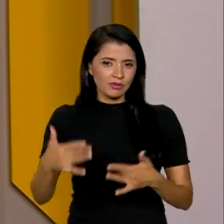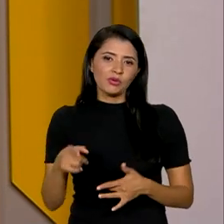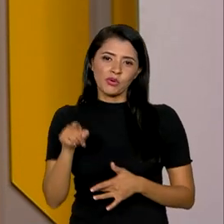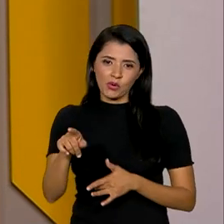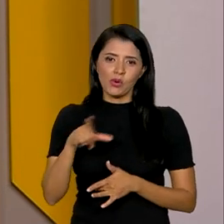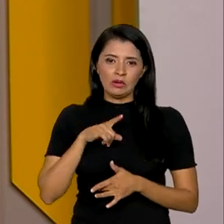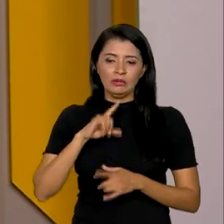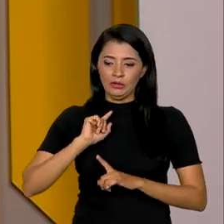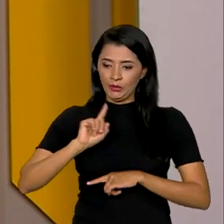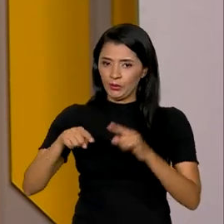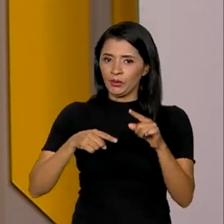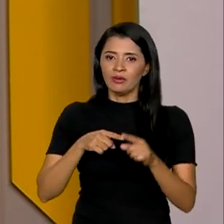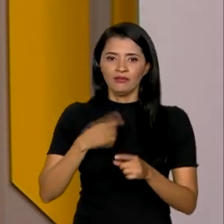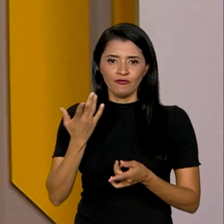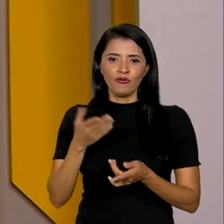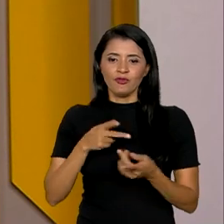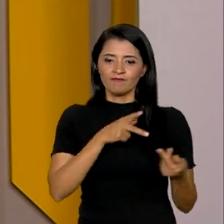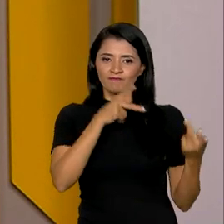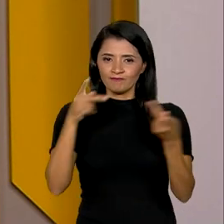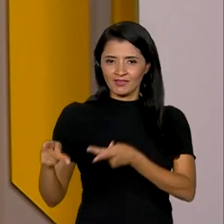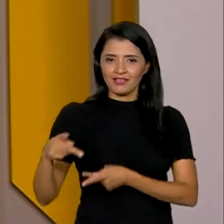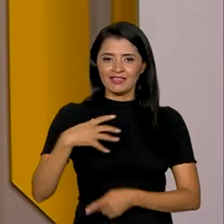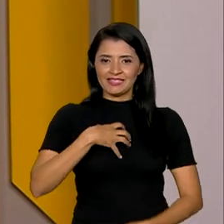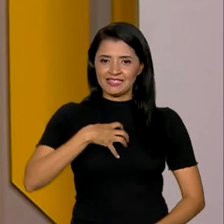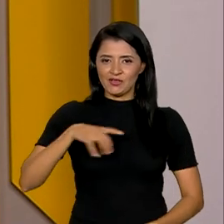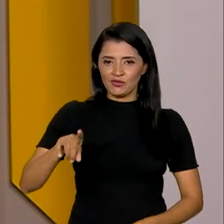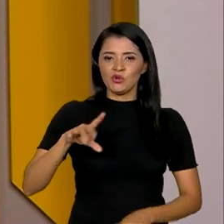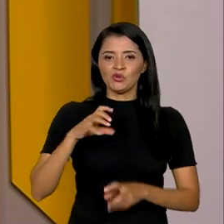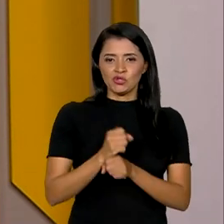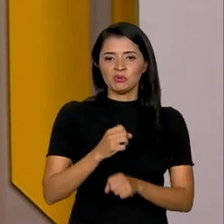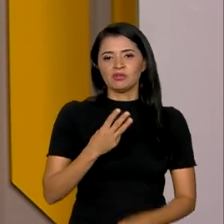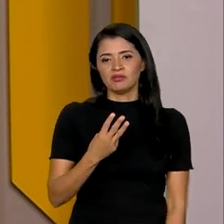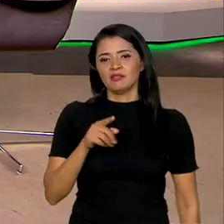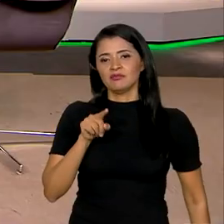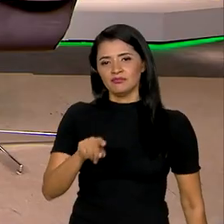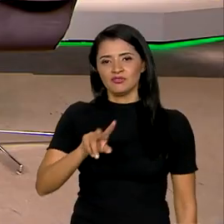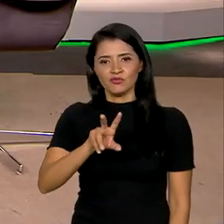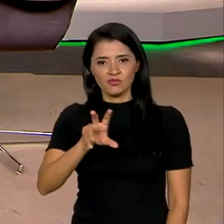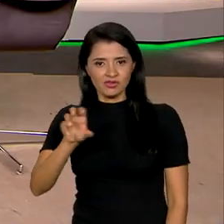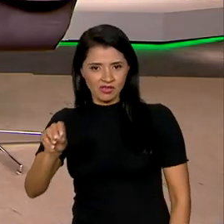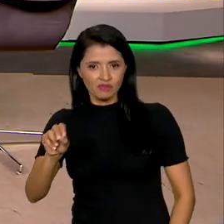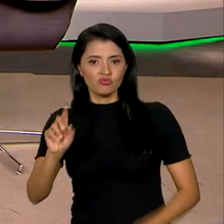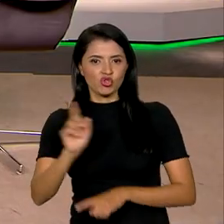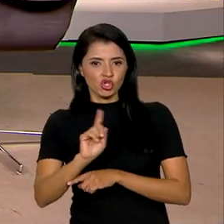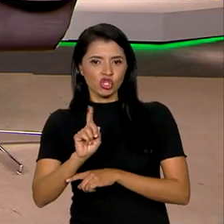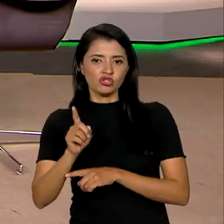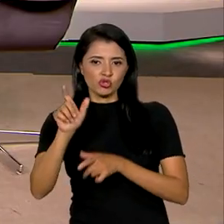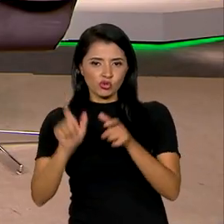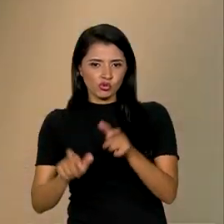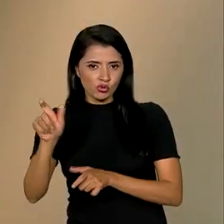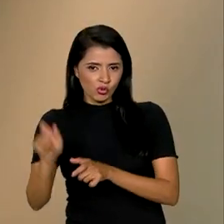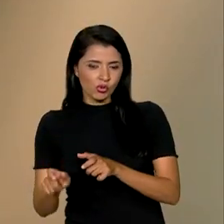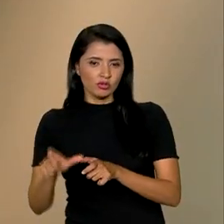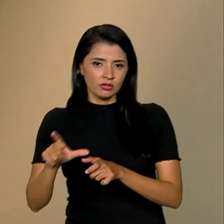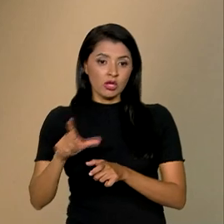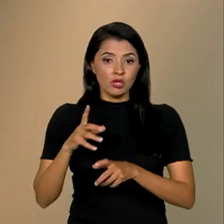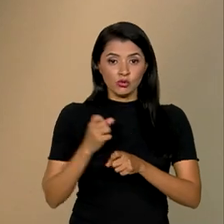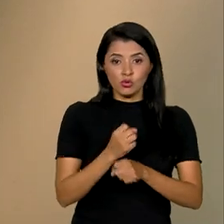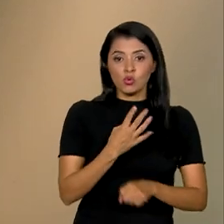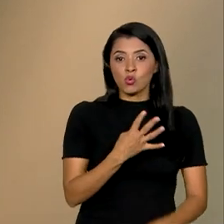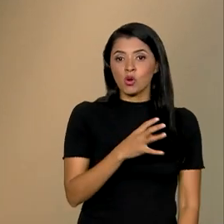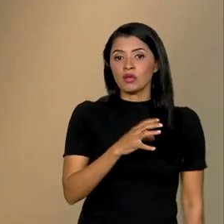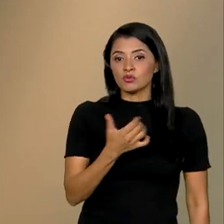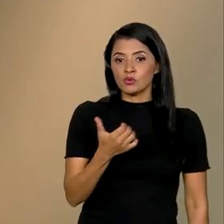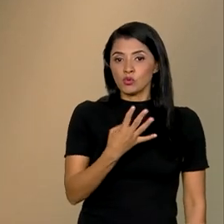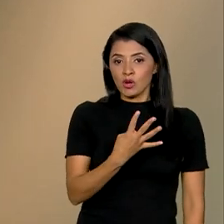esse sucesso que foi a caravana em Salvador, foram 3.500 gestores. Dos 417,